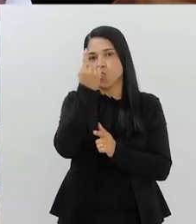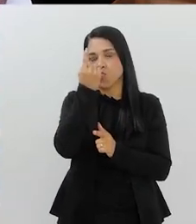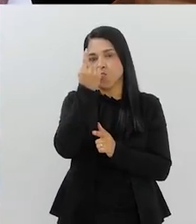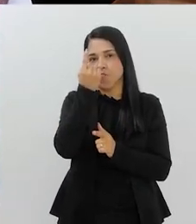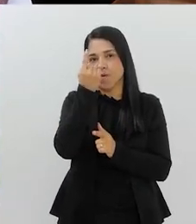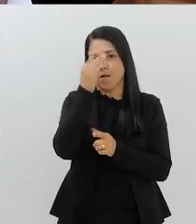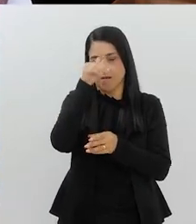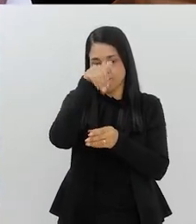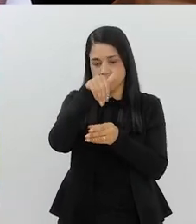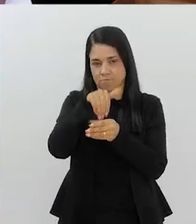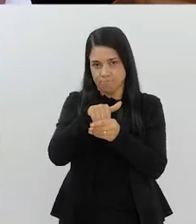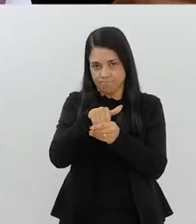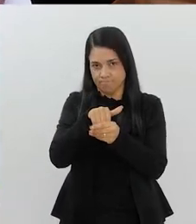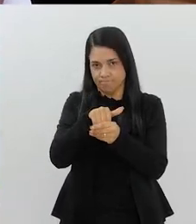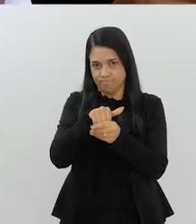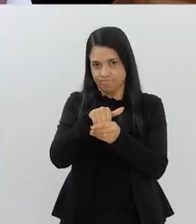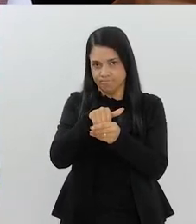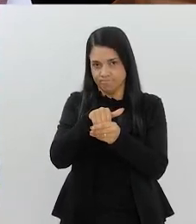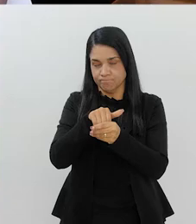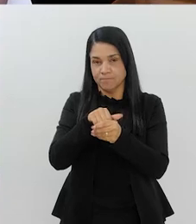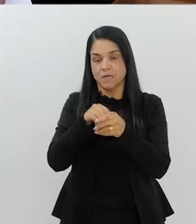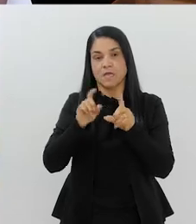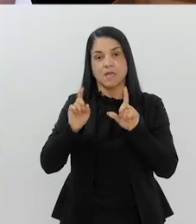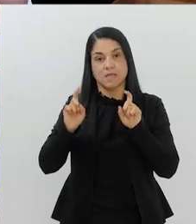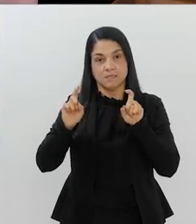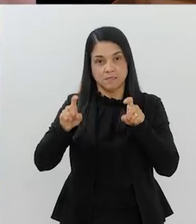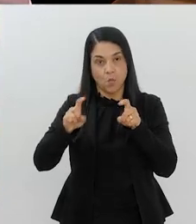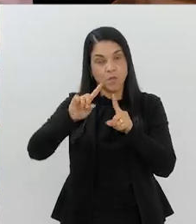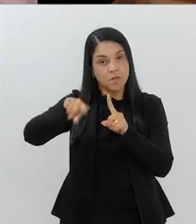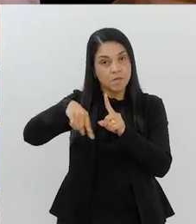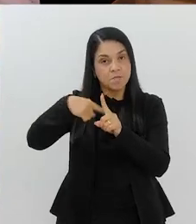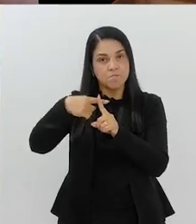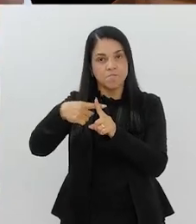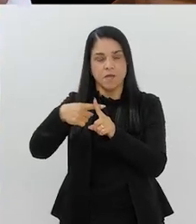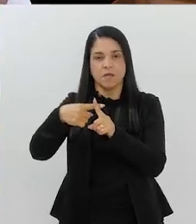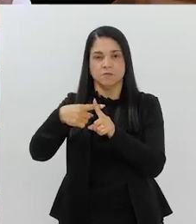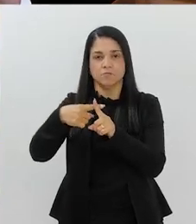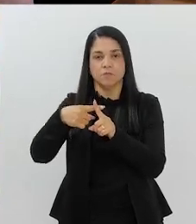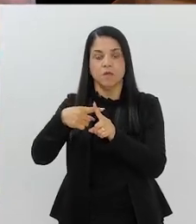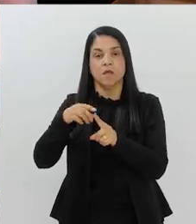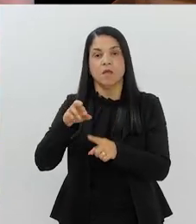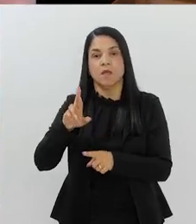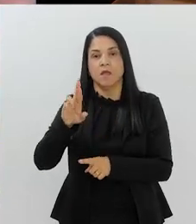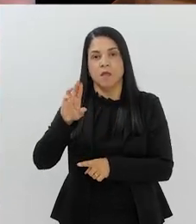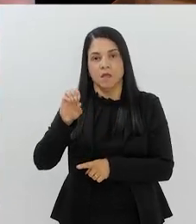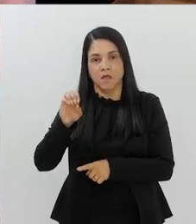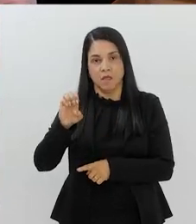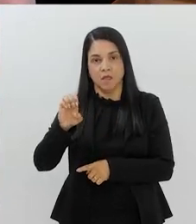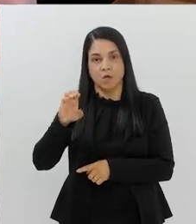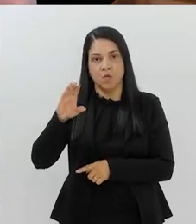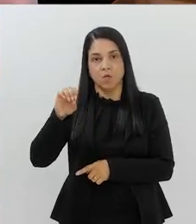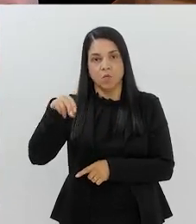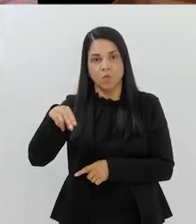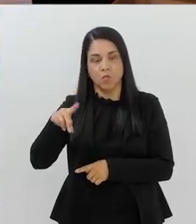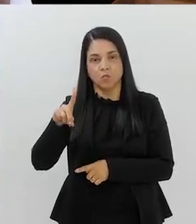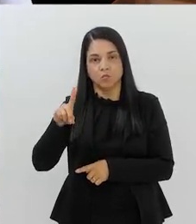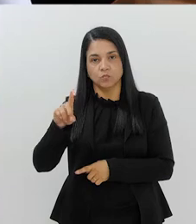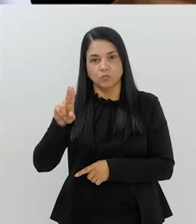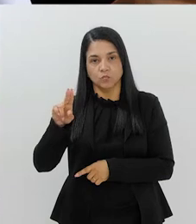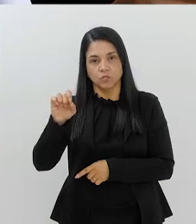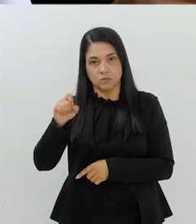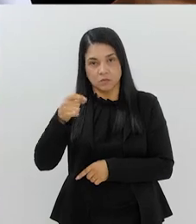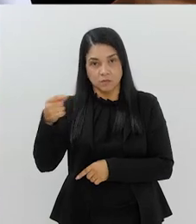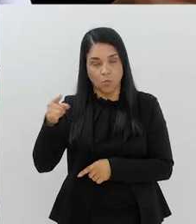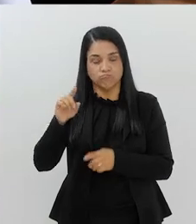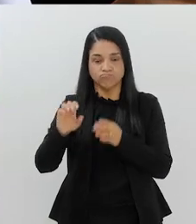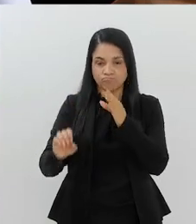uma recondução, um mandato e uma recondução. Só. Então, está escrito lá, no nosso estatuto, desde